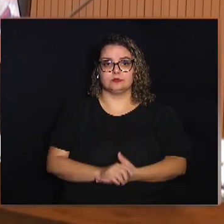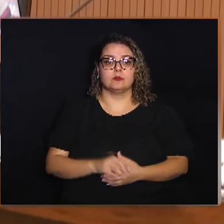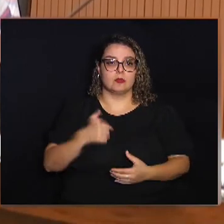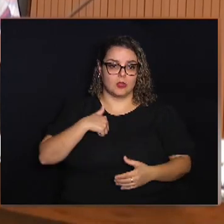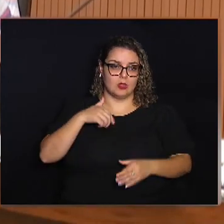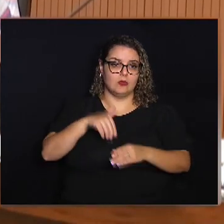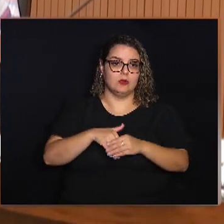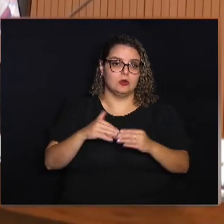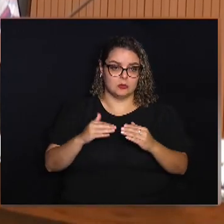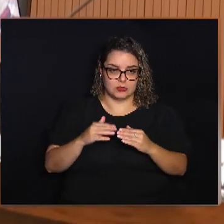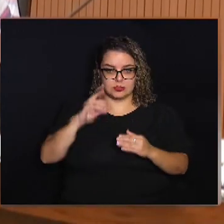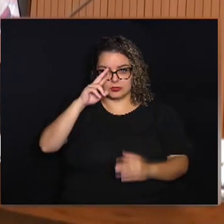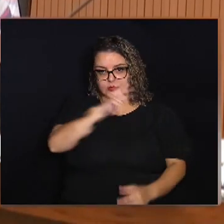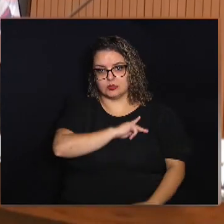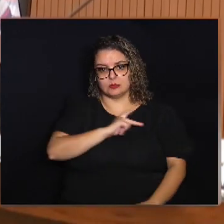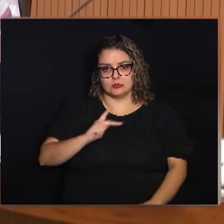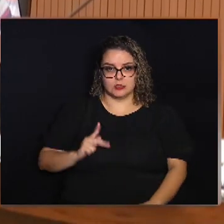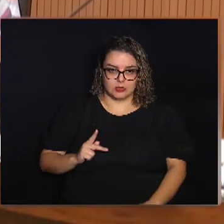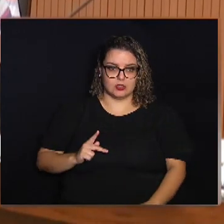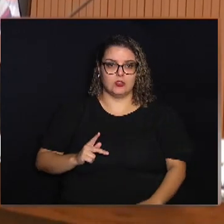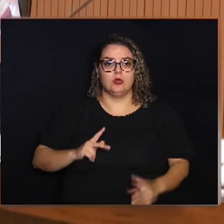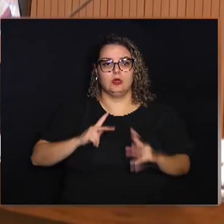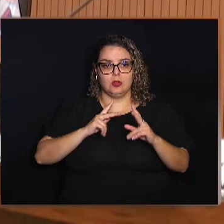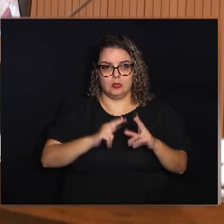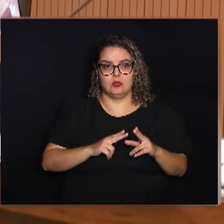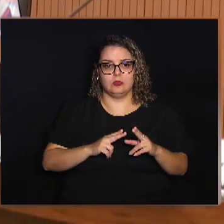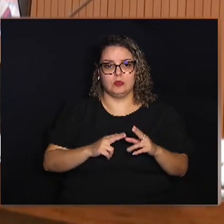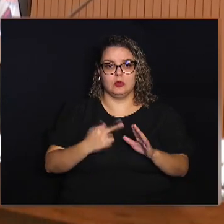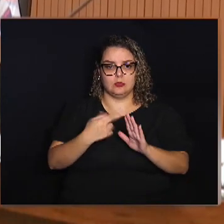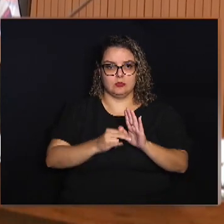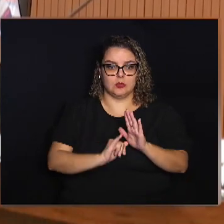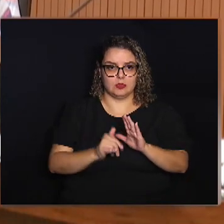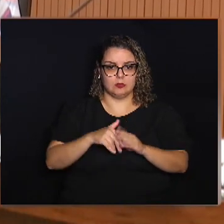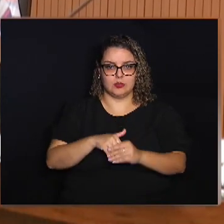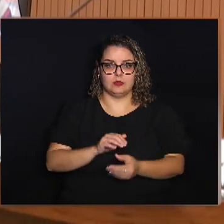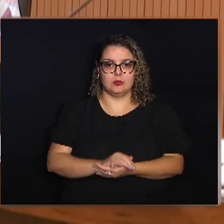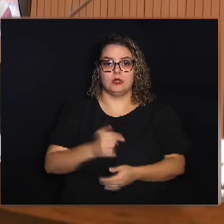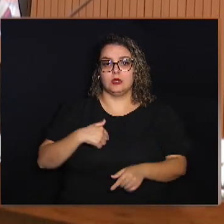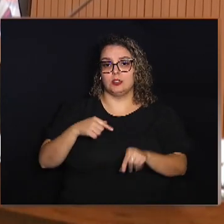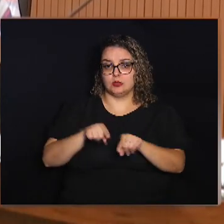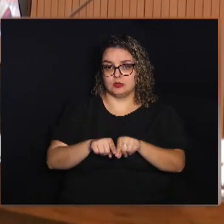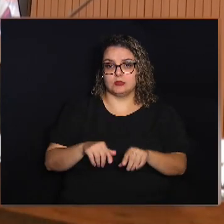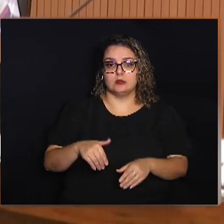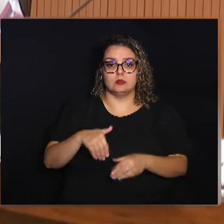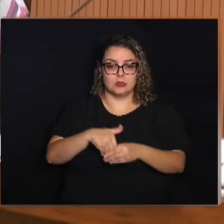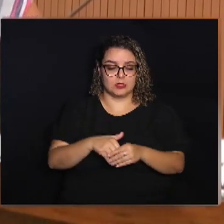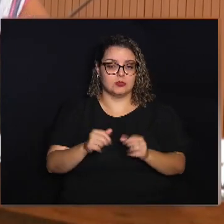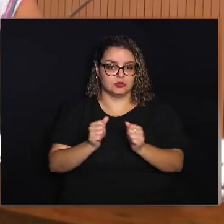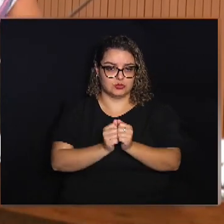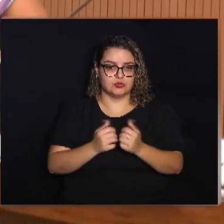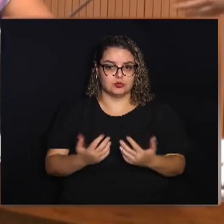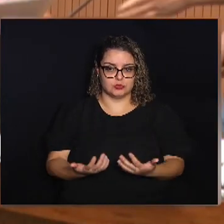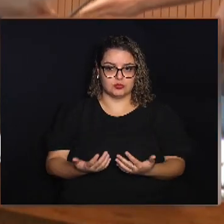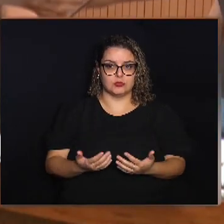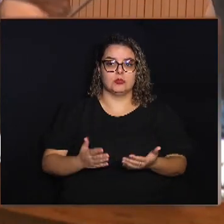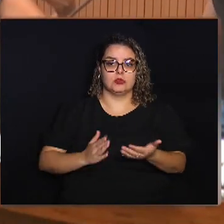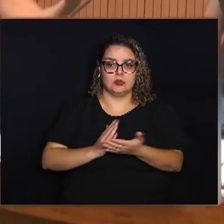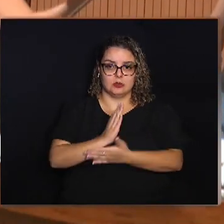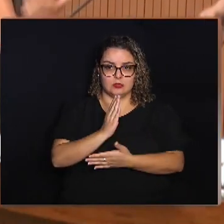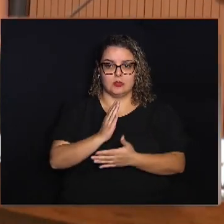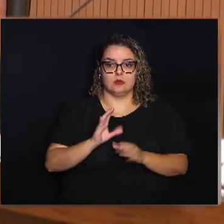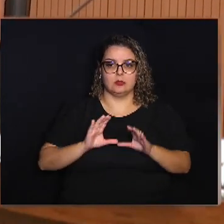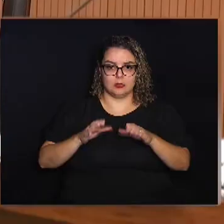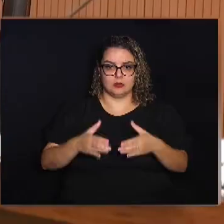favorável, senhor presidente Conforme acompanha nosso relator Eu também acompanho Portanto, está aprovado pela